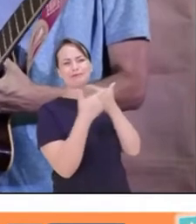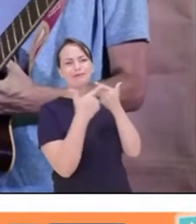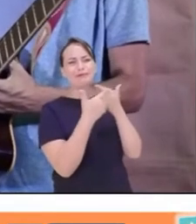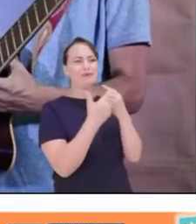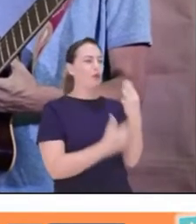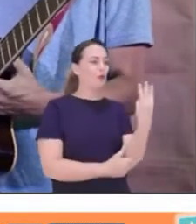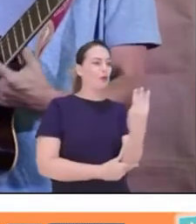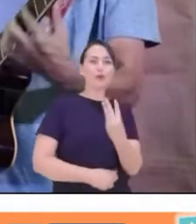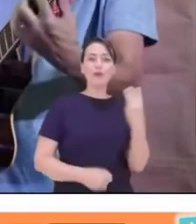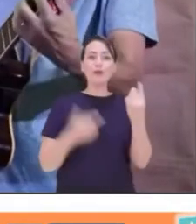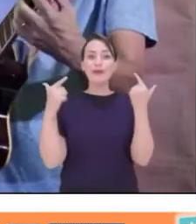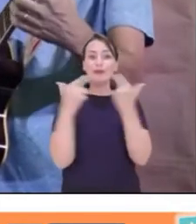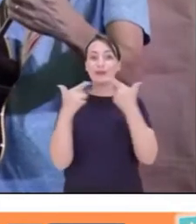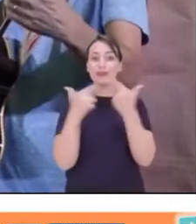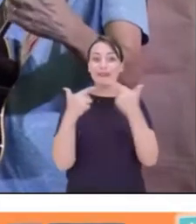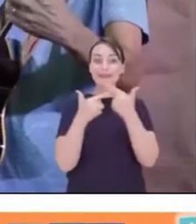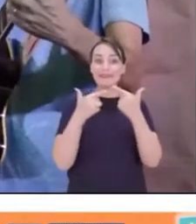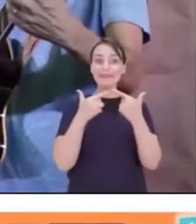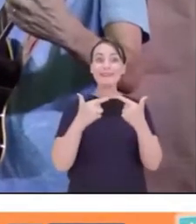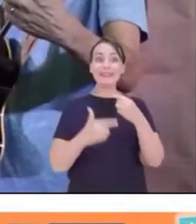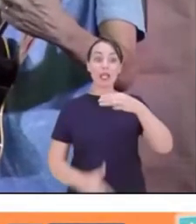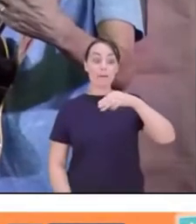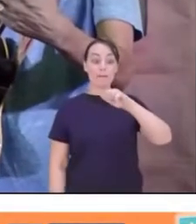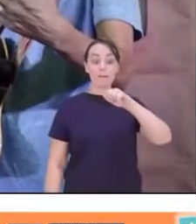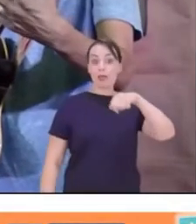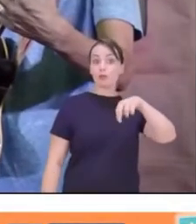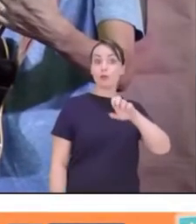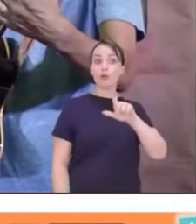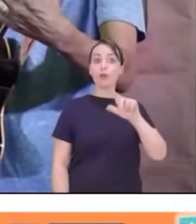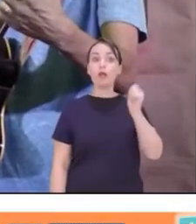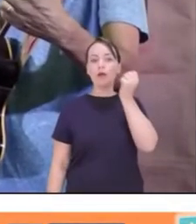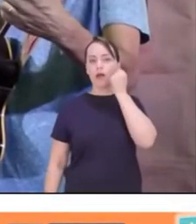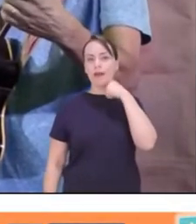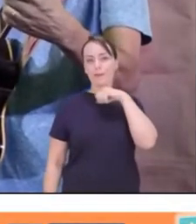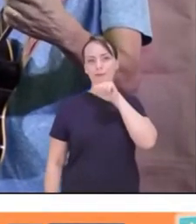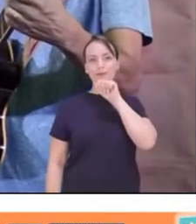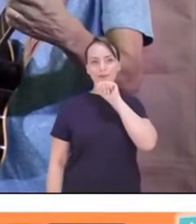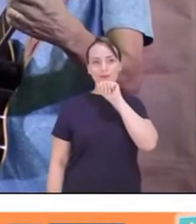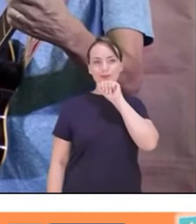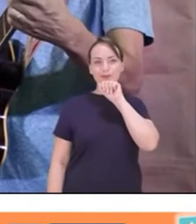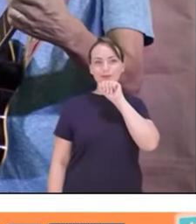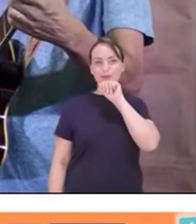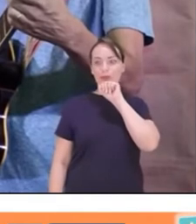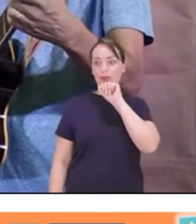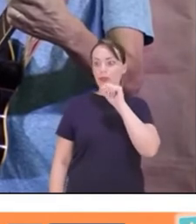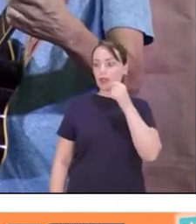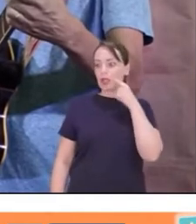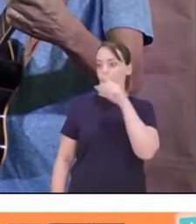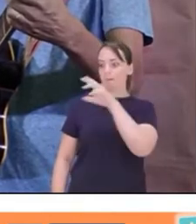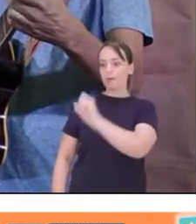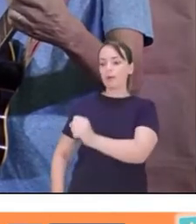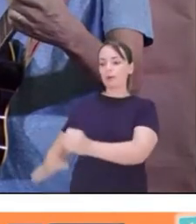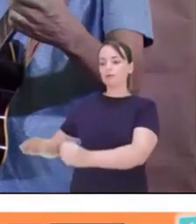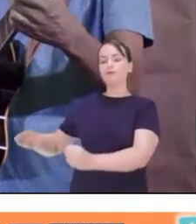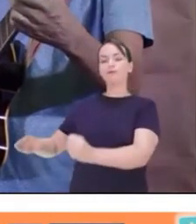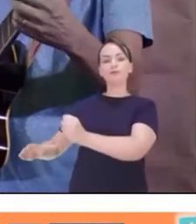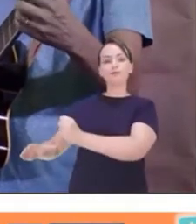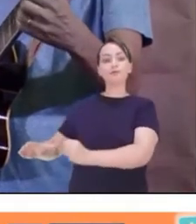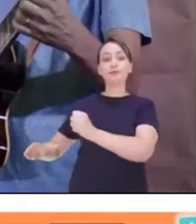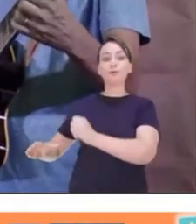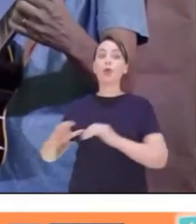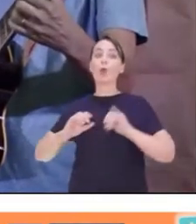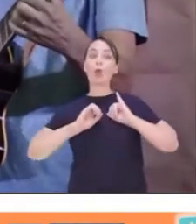caíram na gargalhada. Dona Manuela, então, pegou a panela e contou um